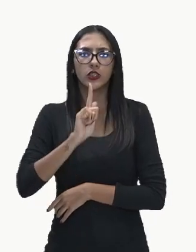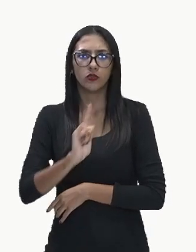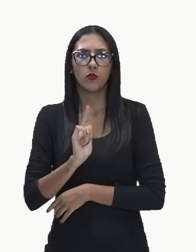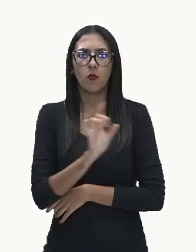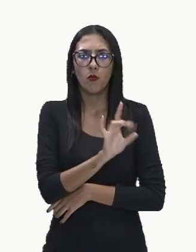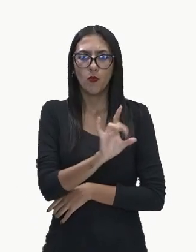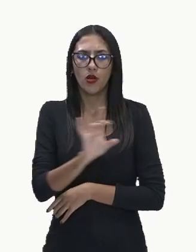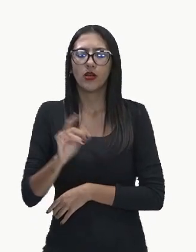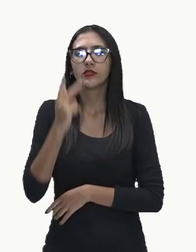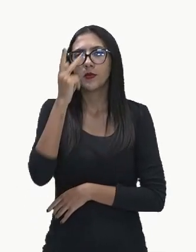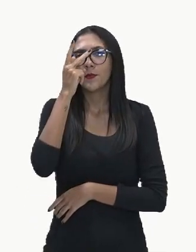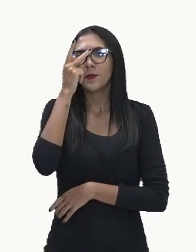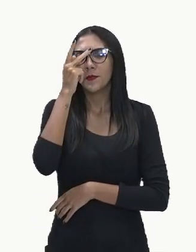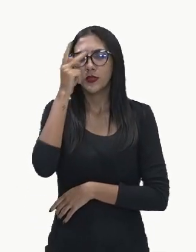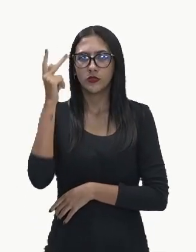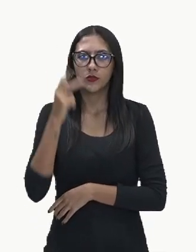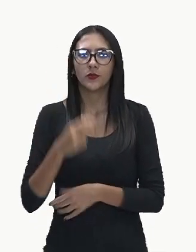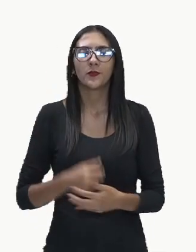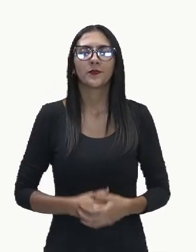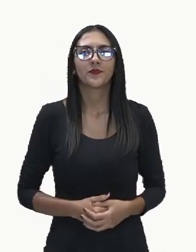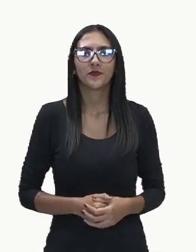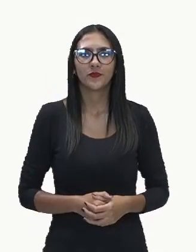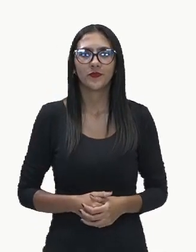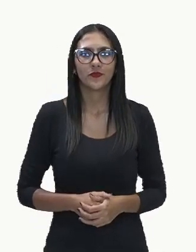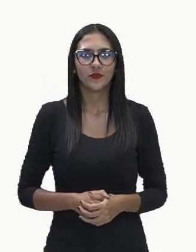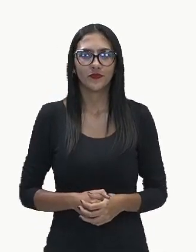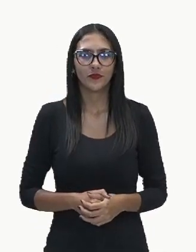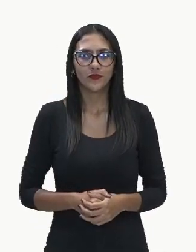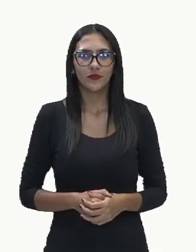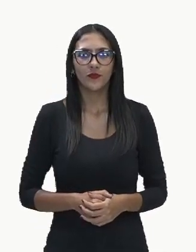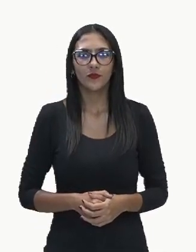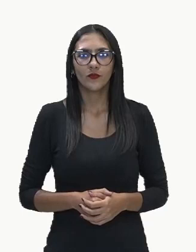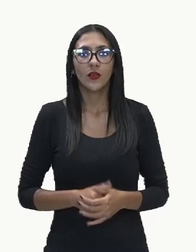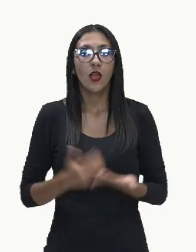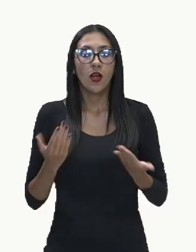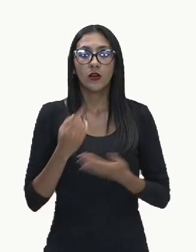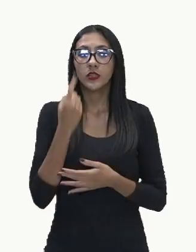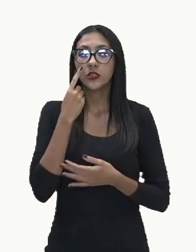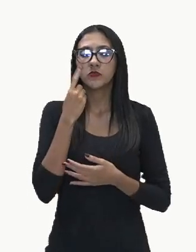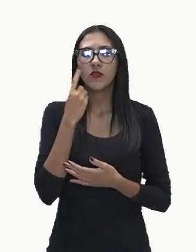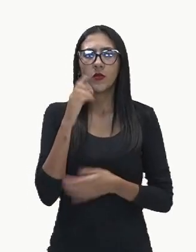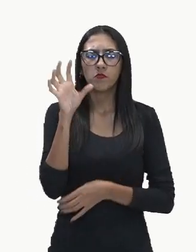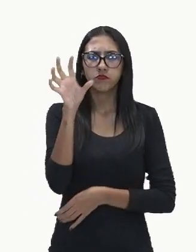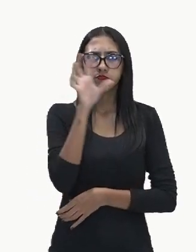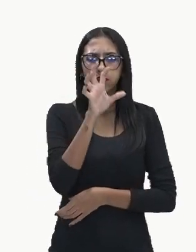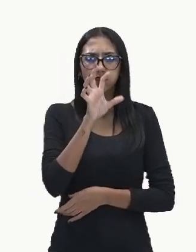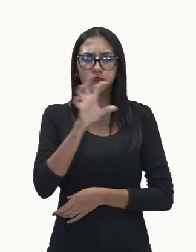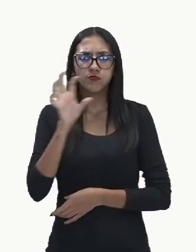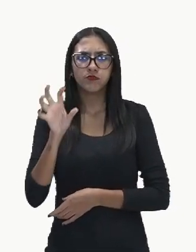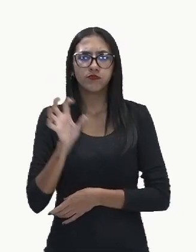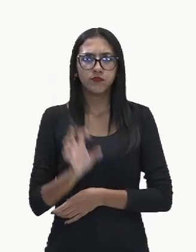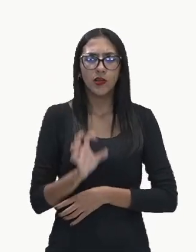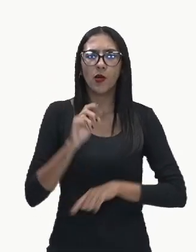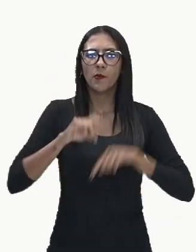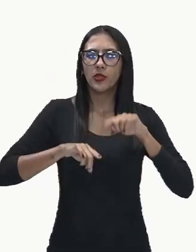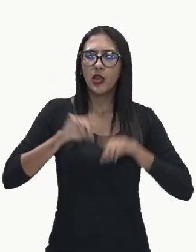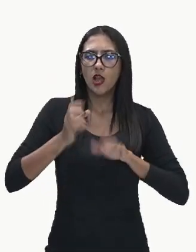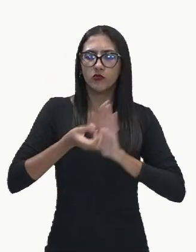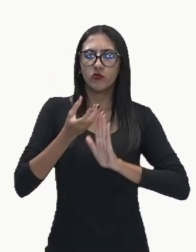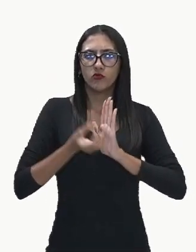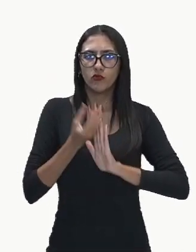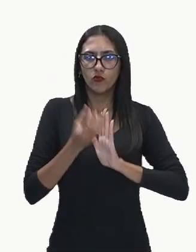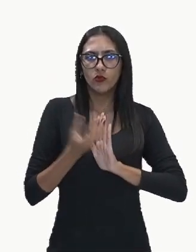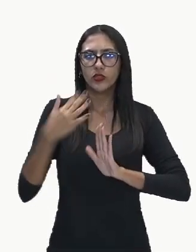em geração de lixo. Então, a gente vai ver agora qual é a participação regional na geração de resíduos sólidos urbanos,